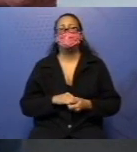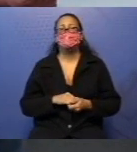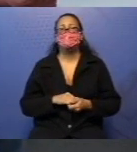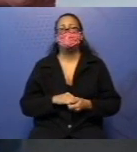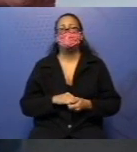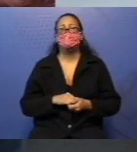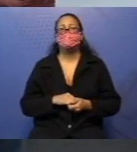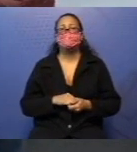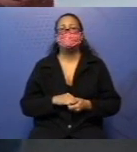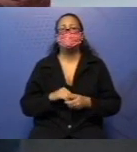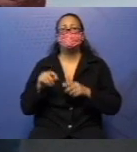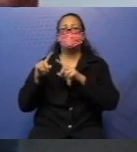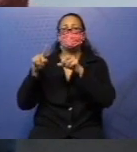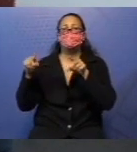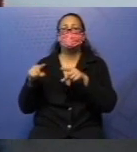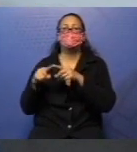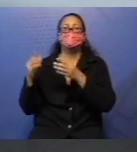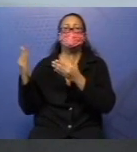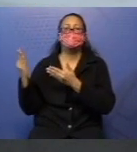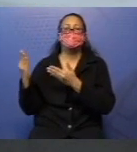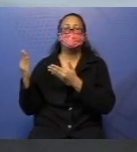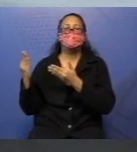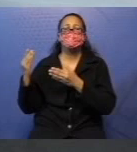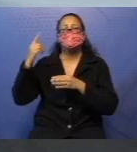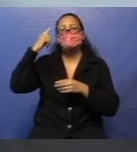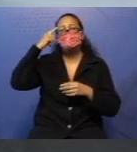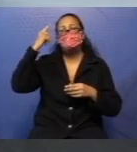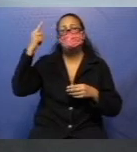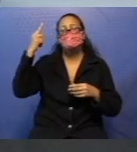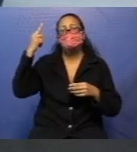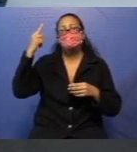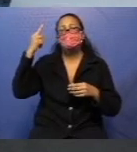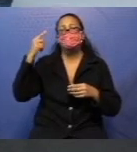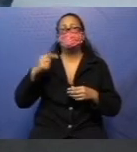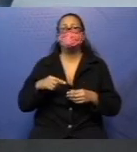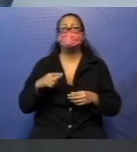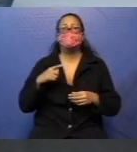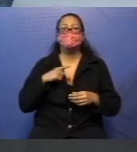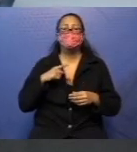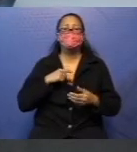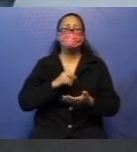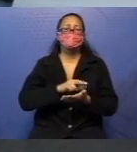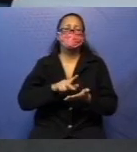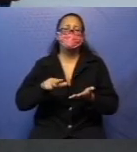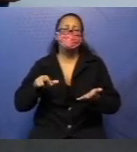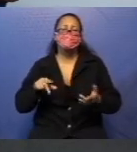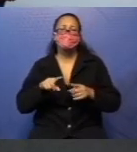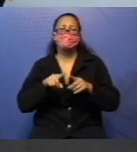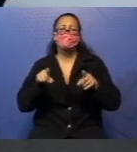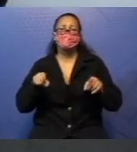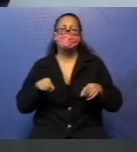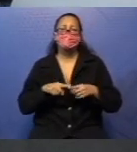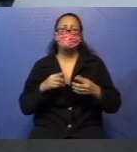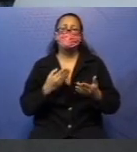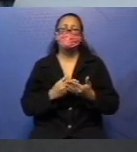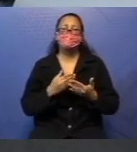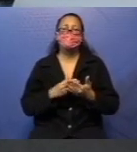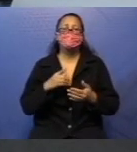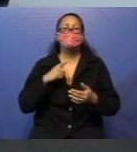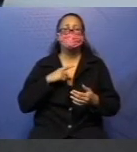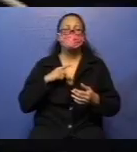Esse quadro é sobre as ideias. Tem muita sala de aula que já tem até esse quadro aqui.